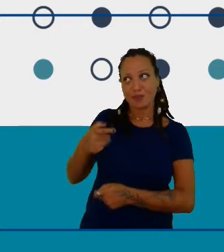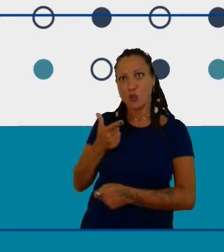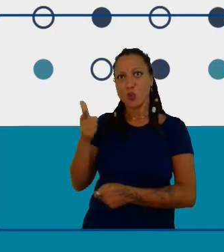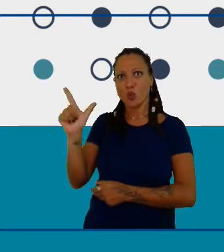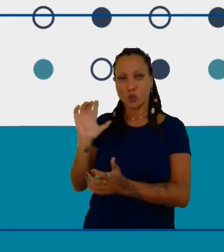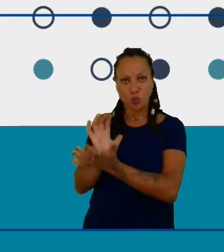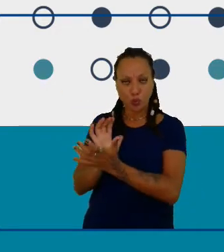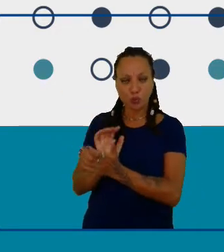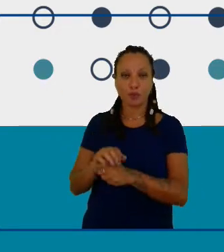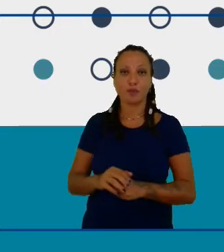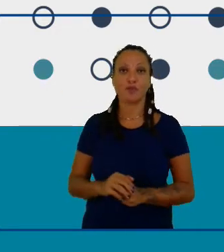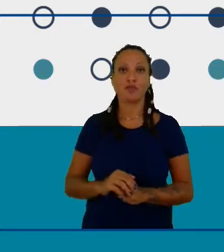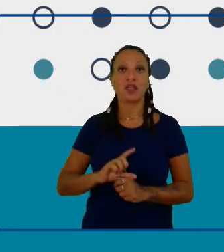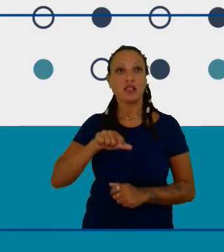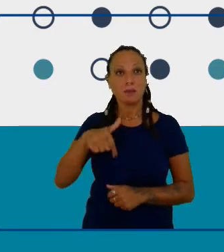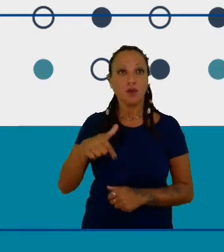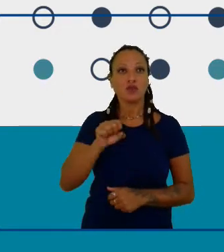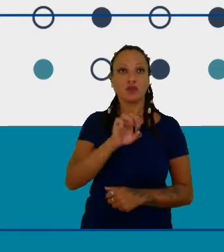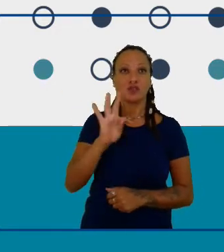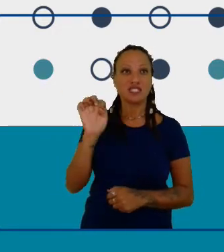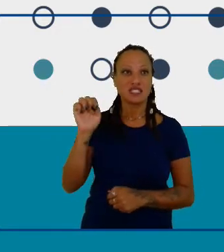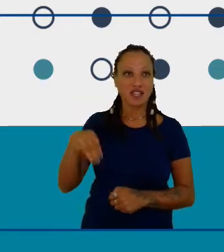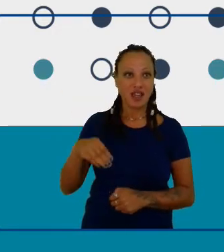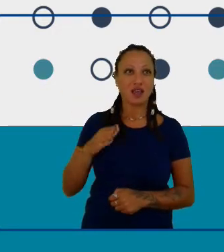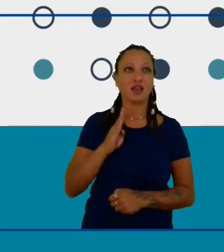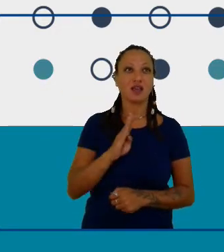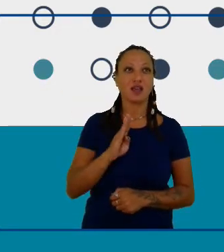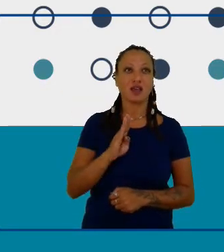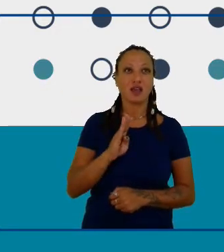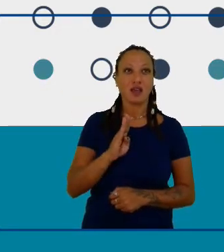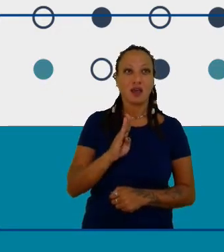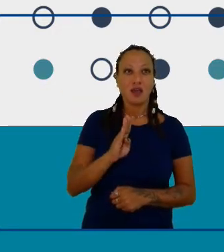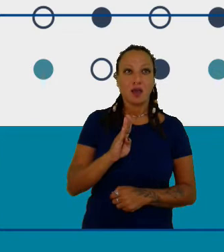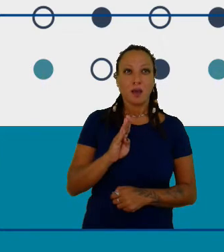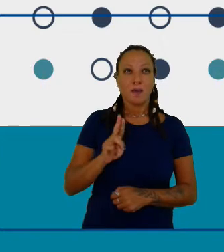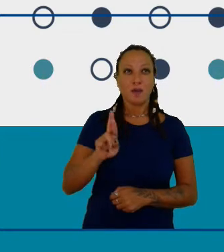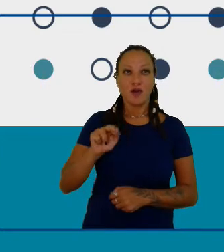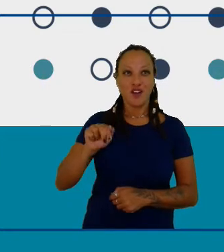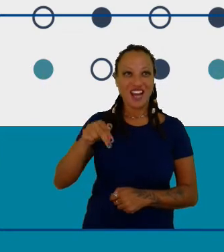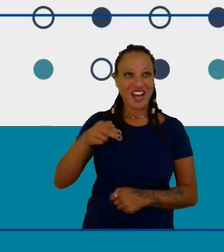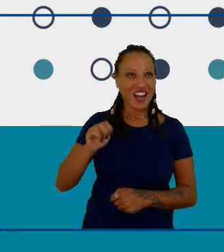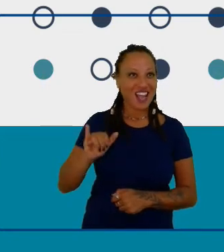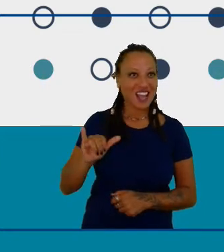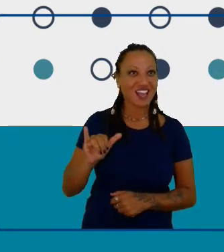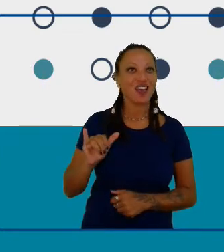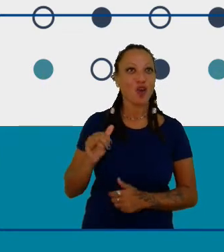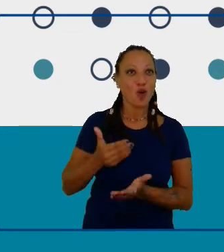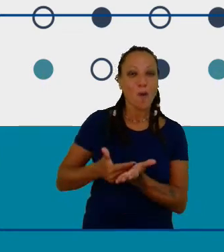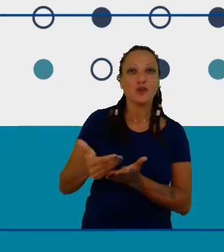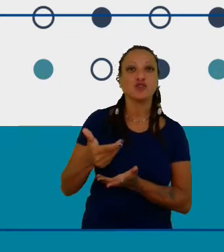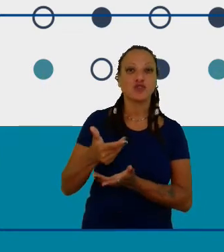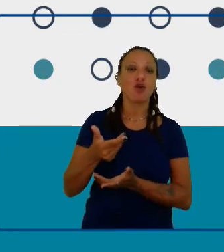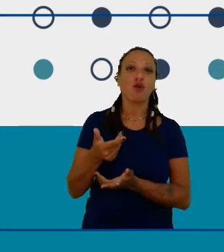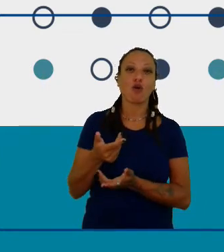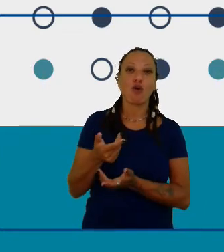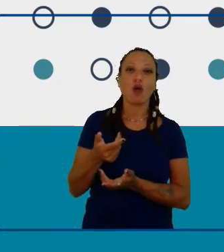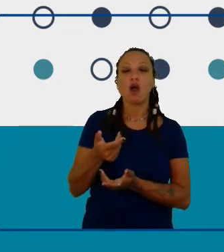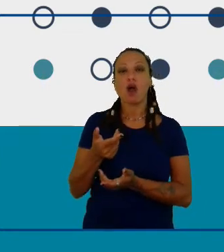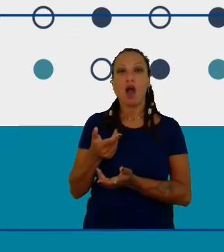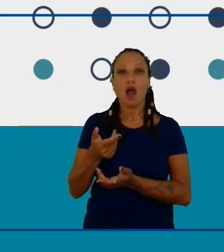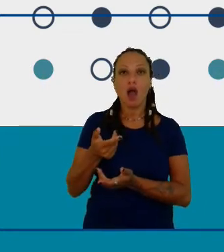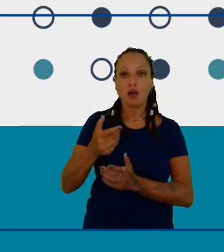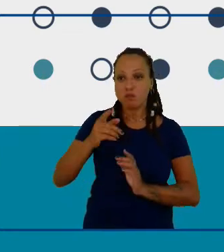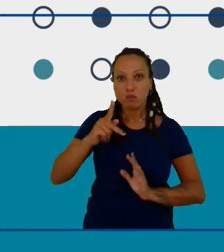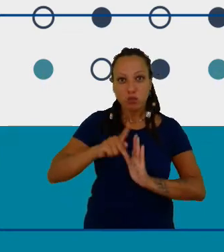STEM Learning, começou a tocar esses programas que eram financiados pelo governo e também